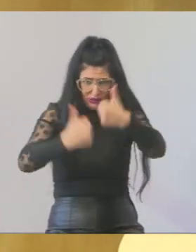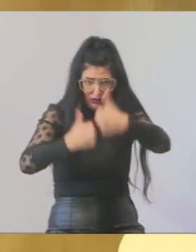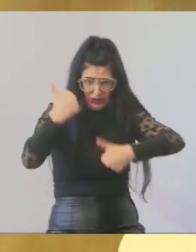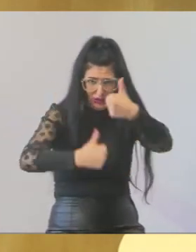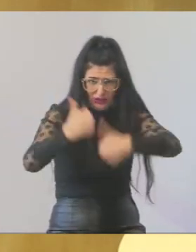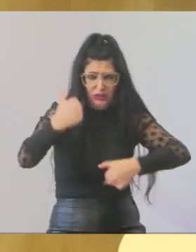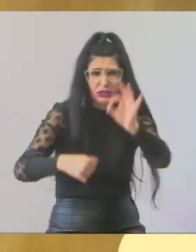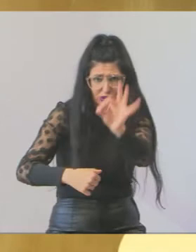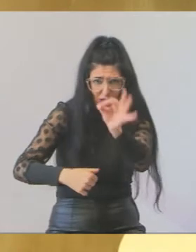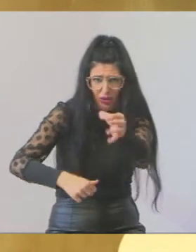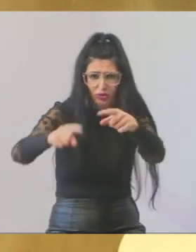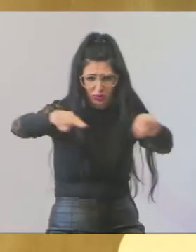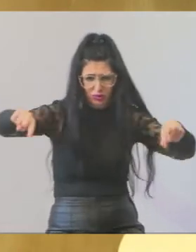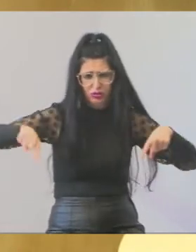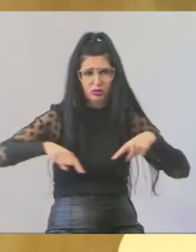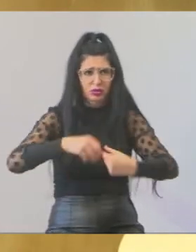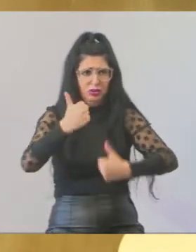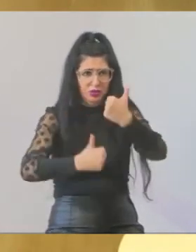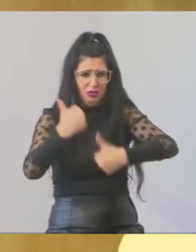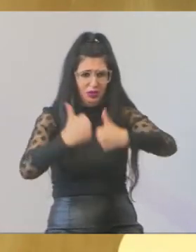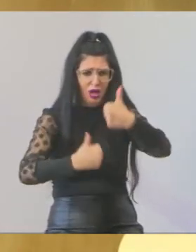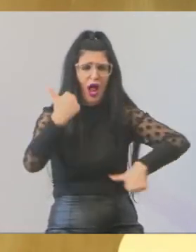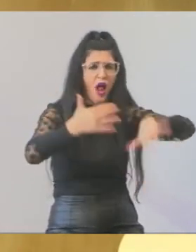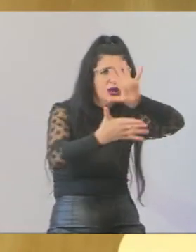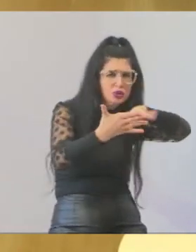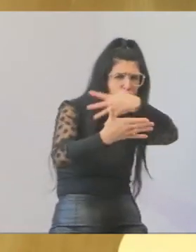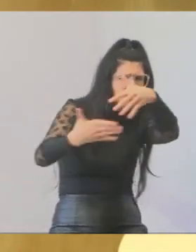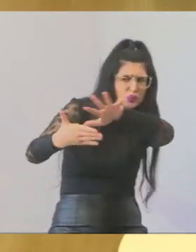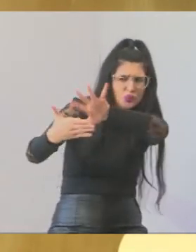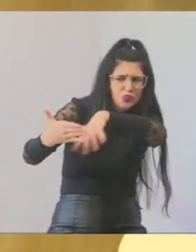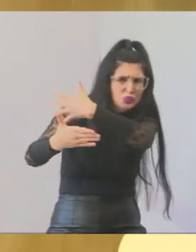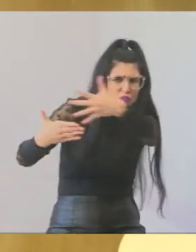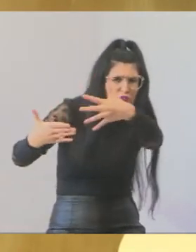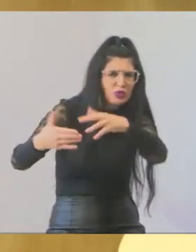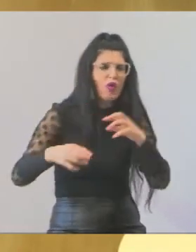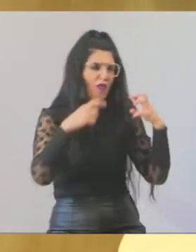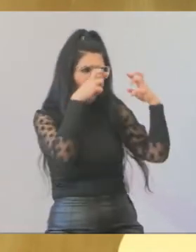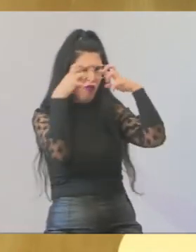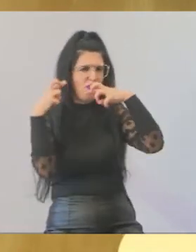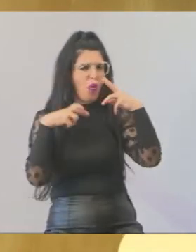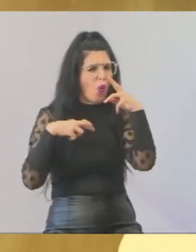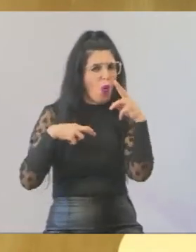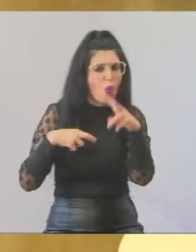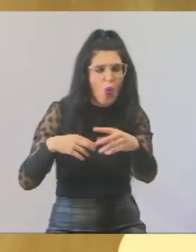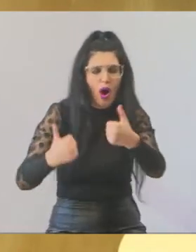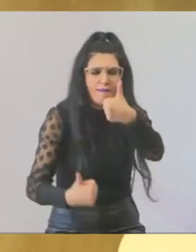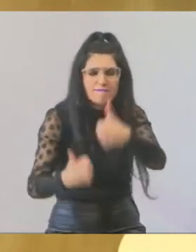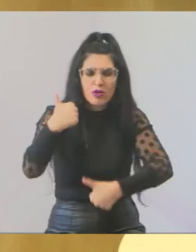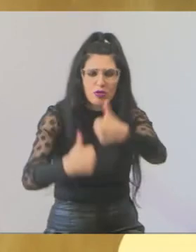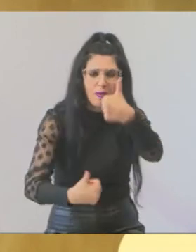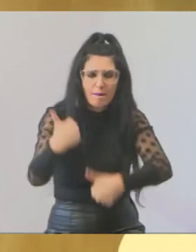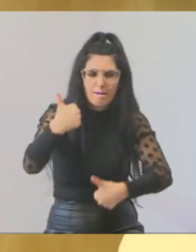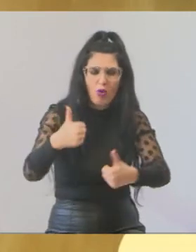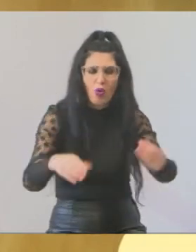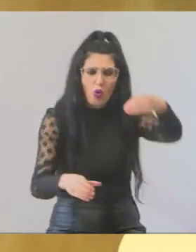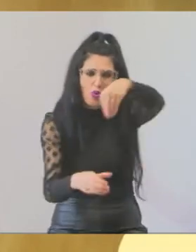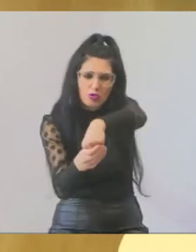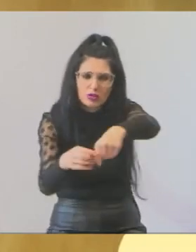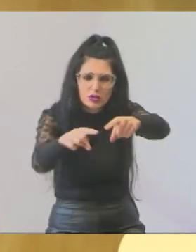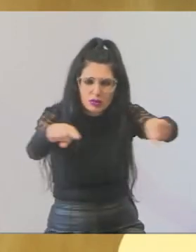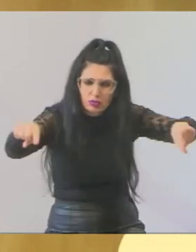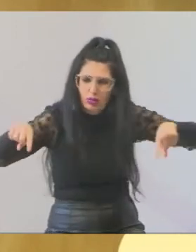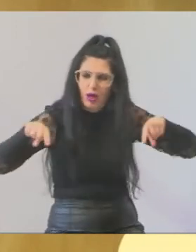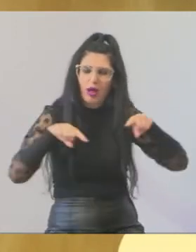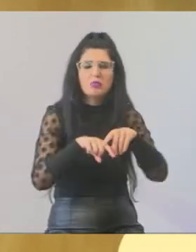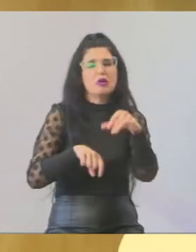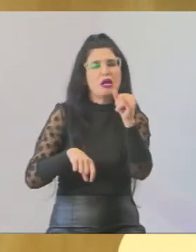só que tem que, estivemos lá também fiscalizando, dar uma olhada dentro do campo, dar uma atenção melhor ali para o Mareia, se for